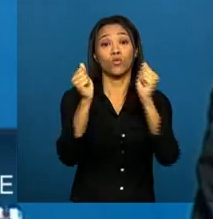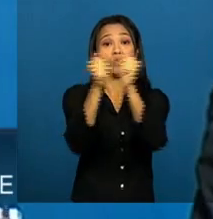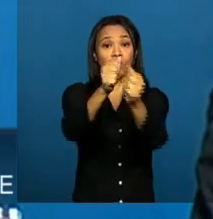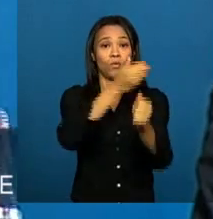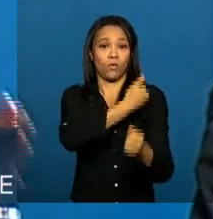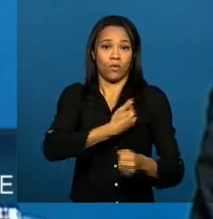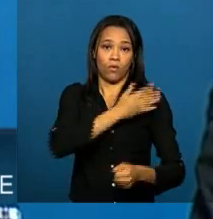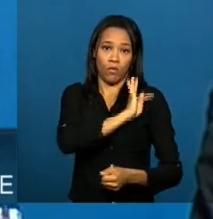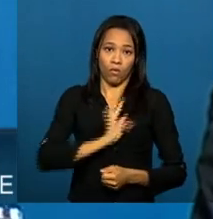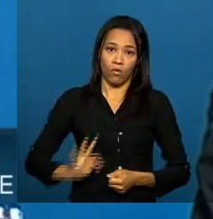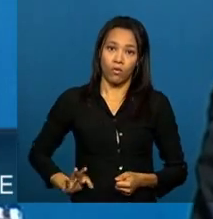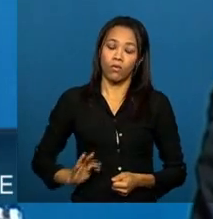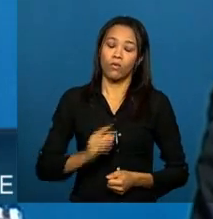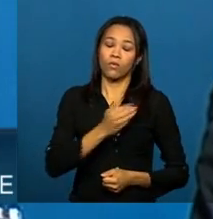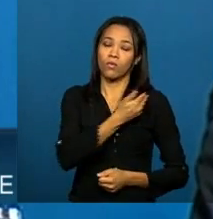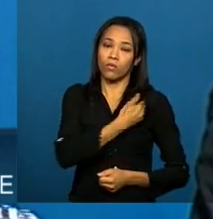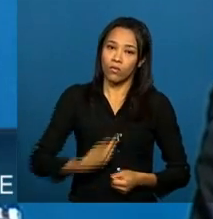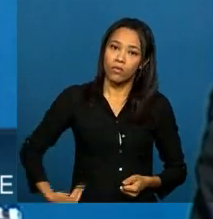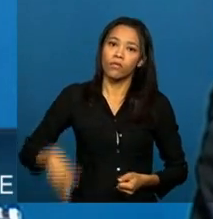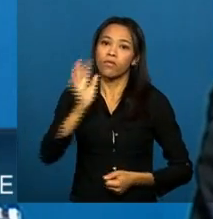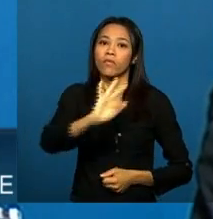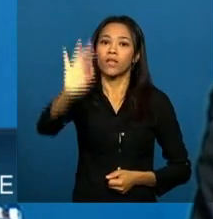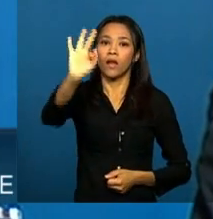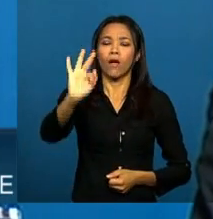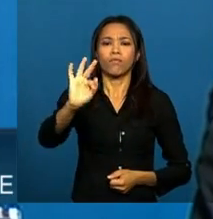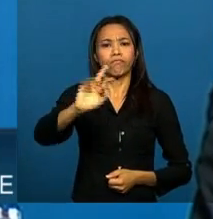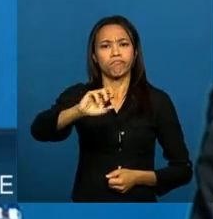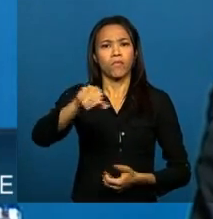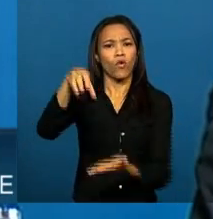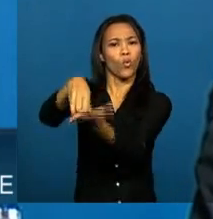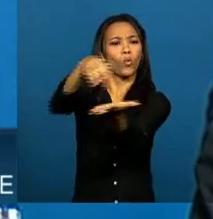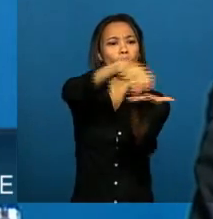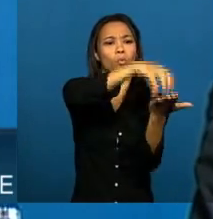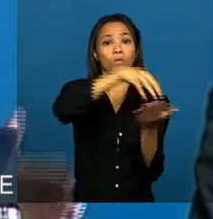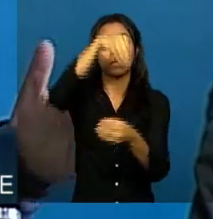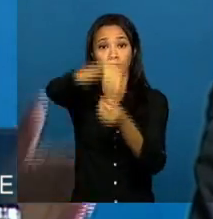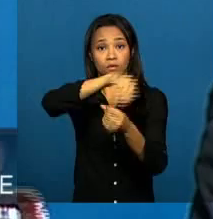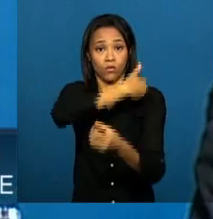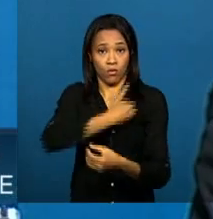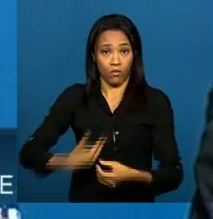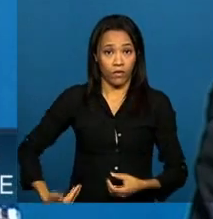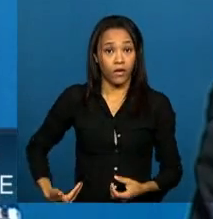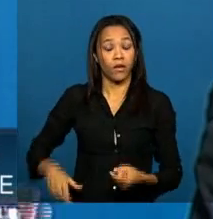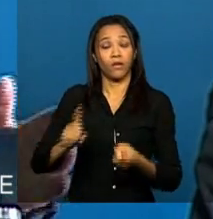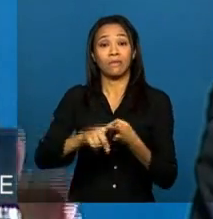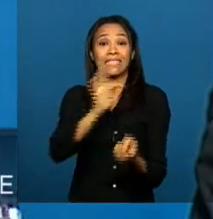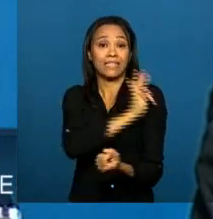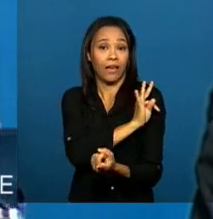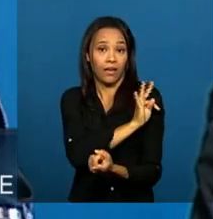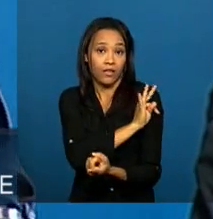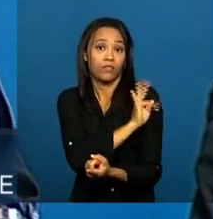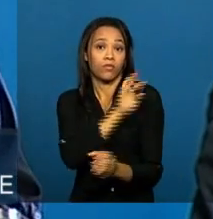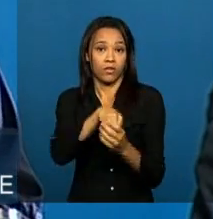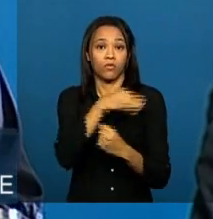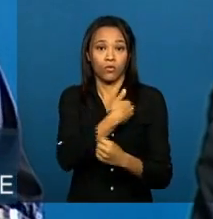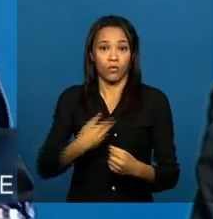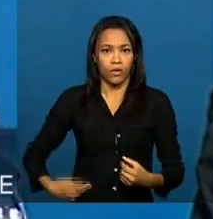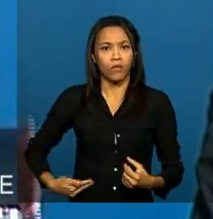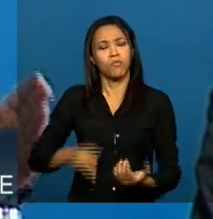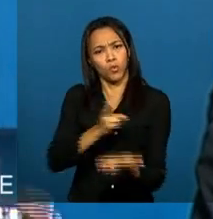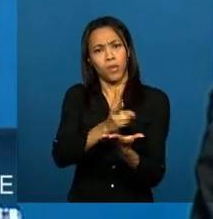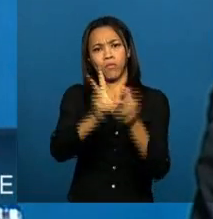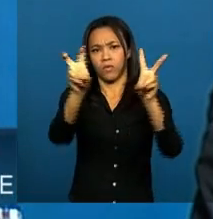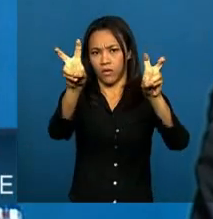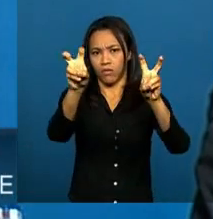Contamos com a contribuição de diversos órgãos dentro do governo, órgãos técnicos que debateram o assunto.